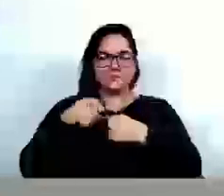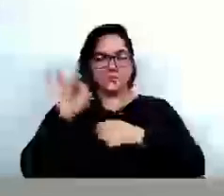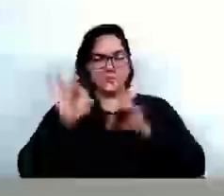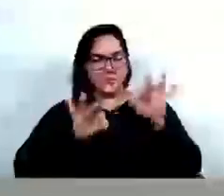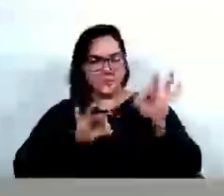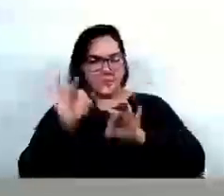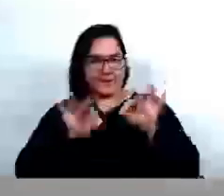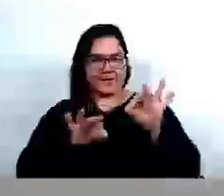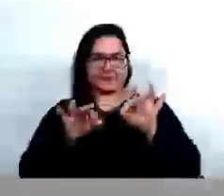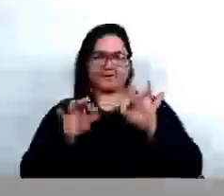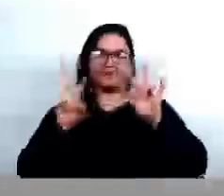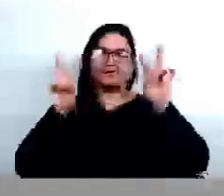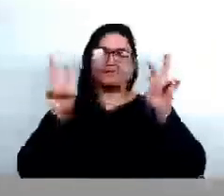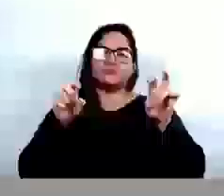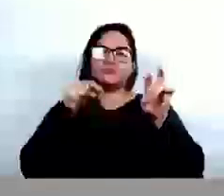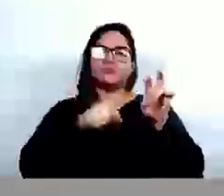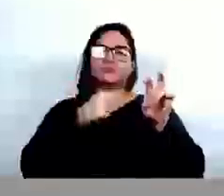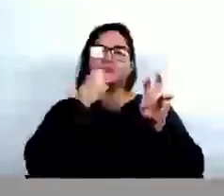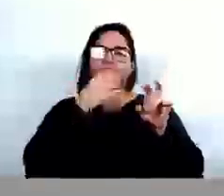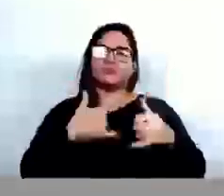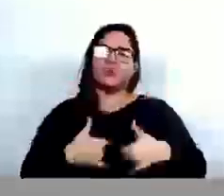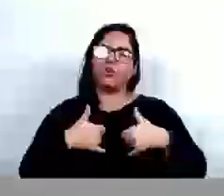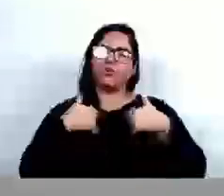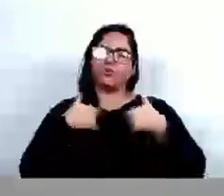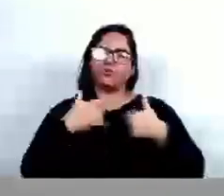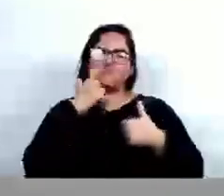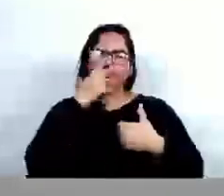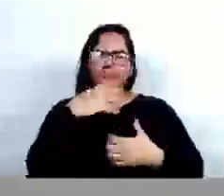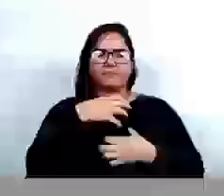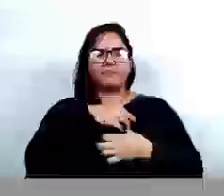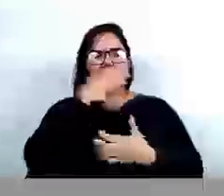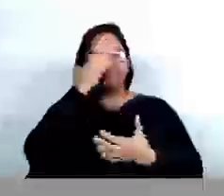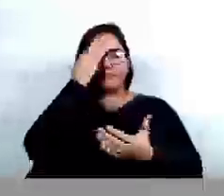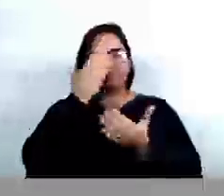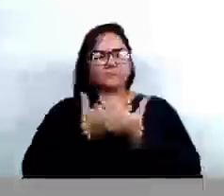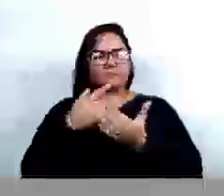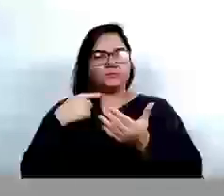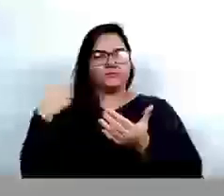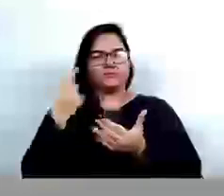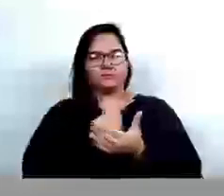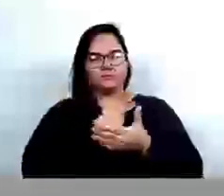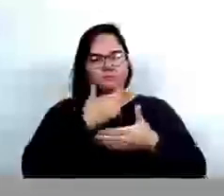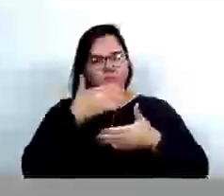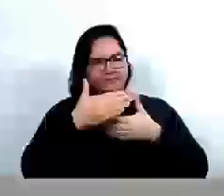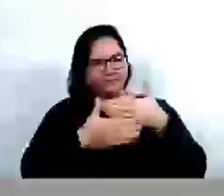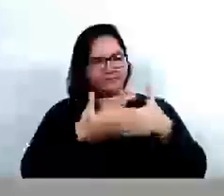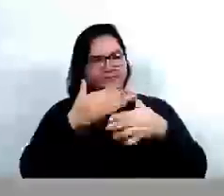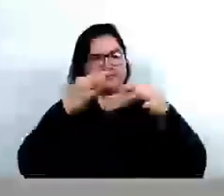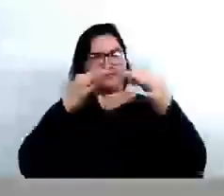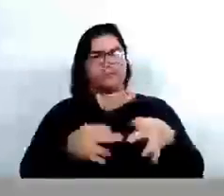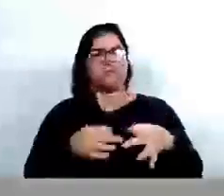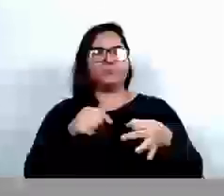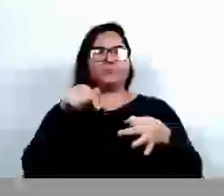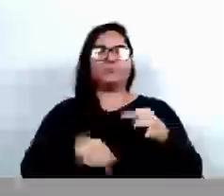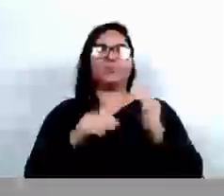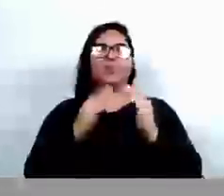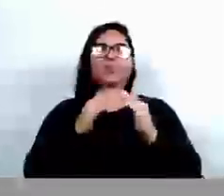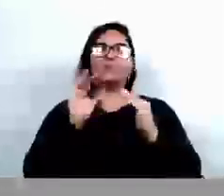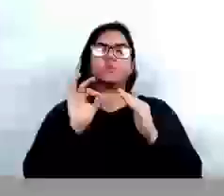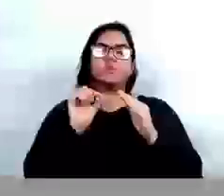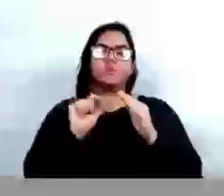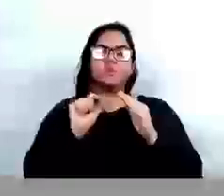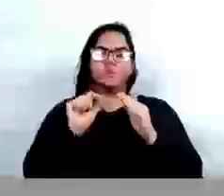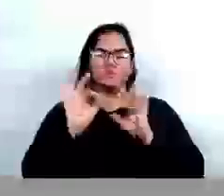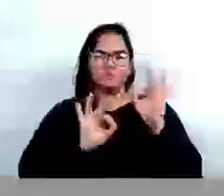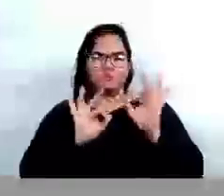essa pauta, nos enche de orgulho, nos faz crer que estamos no caminho certo, e essa casa, mais uma vez, legislou em prol da